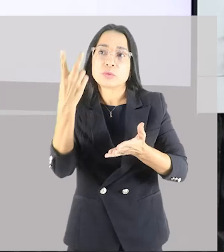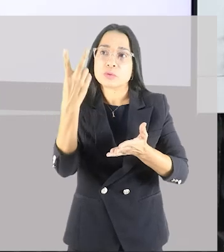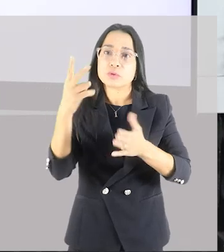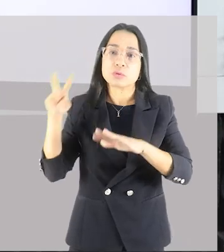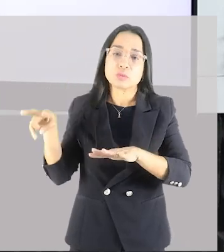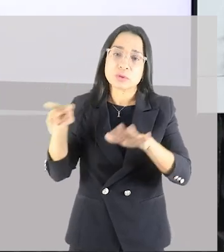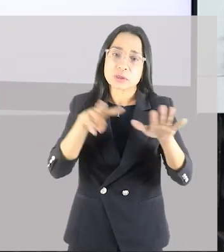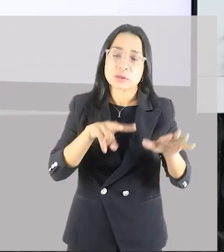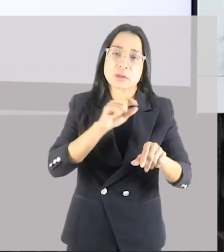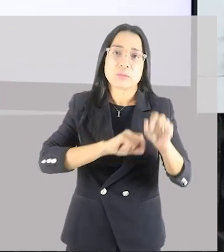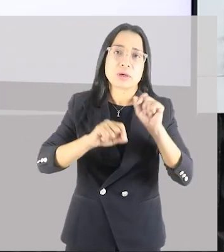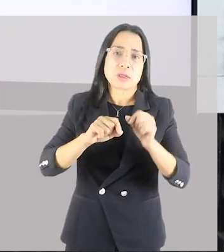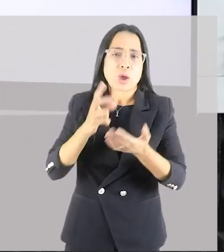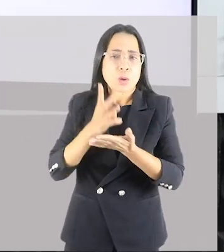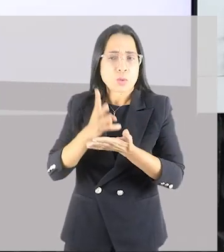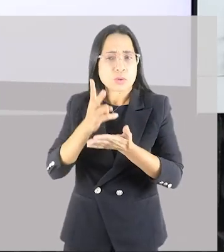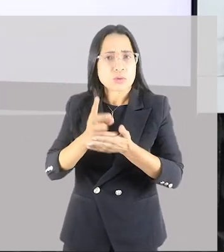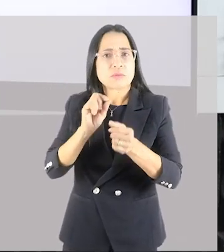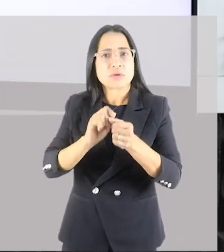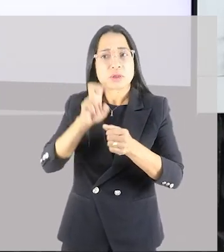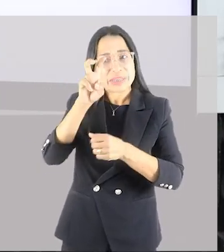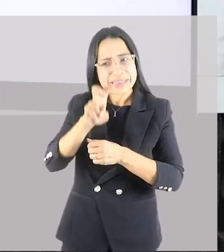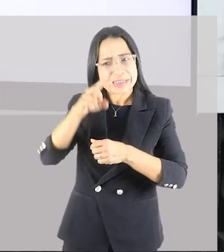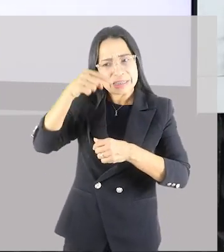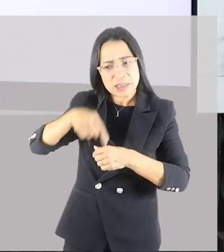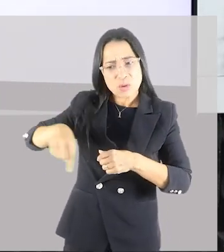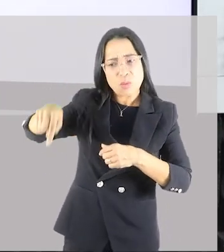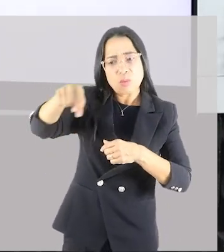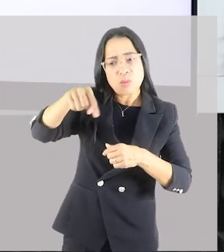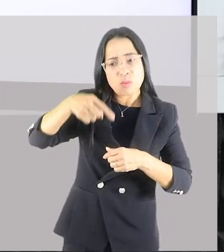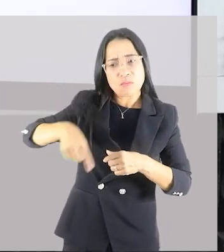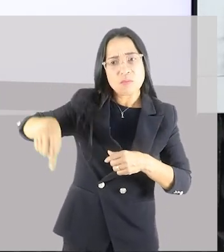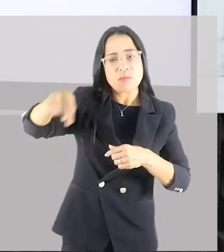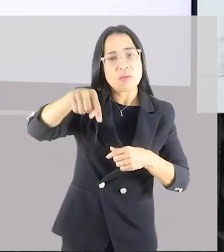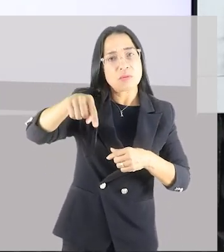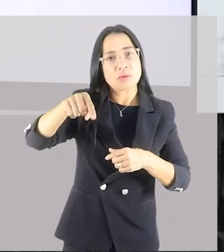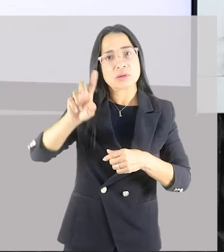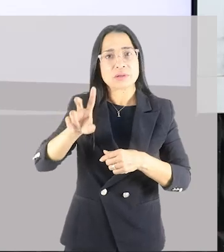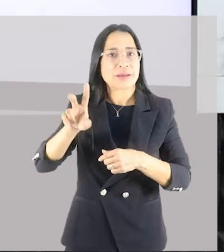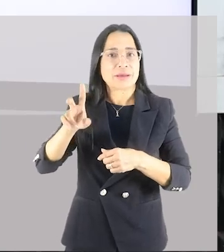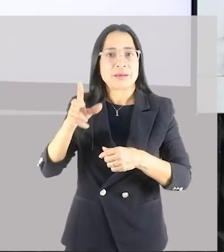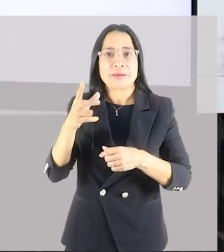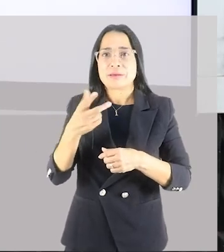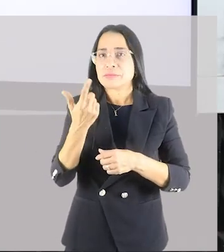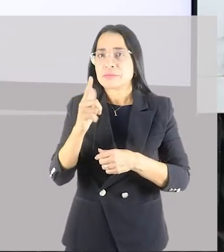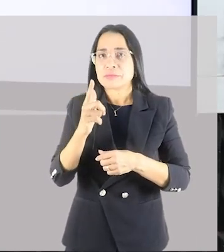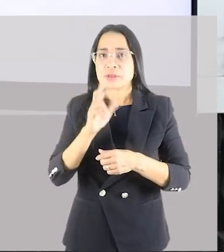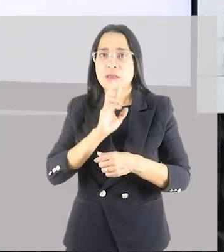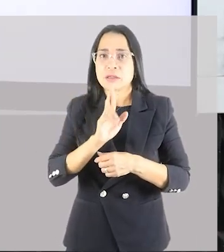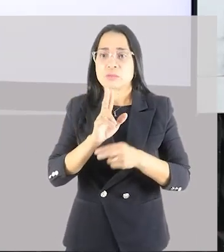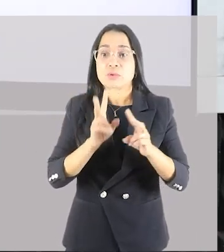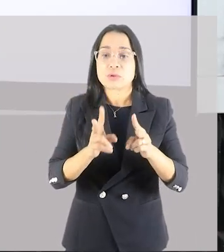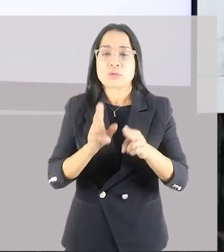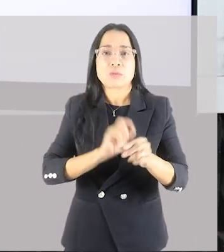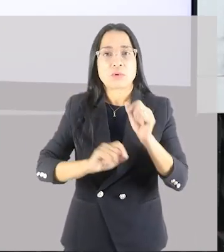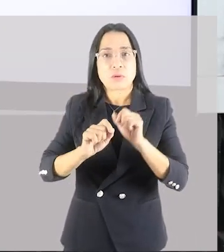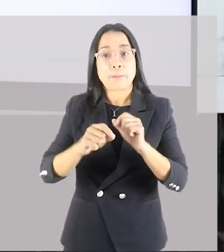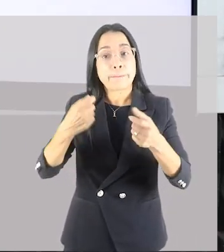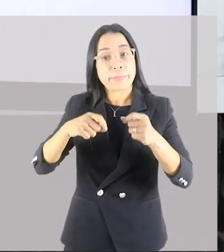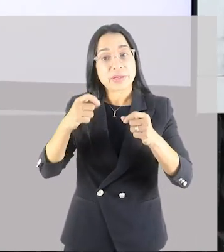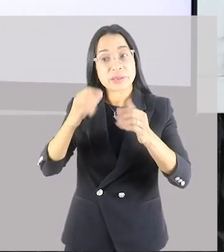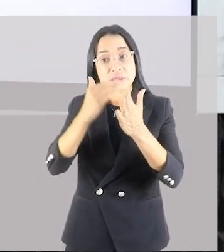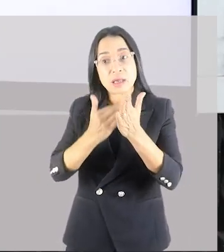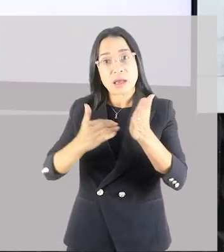voltas, você não vai ter adaptações. Você precisa aumentar a carga. E, nesse caso, o aumento da carga é aumentando a quantidade de